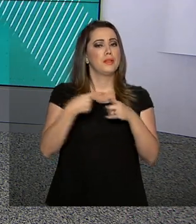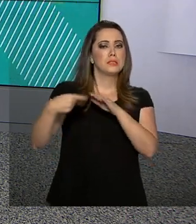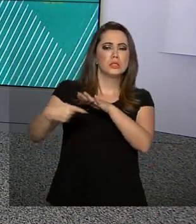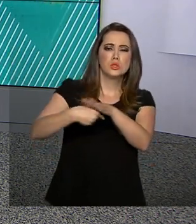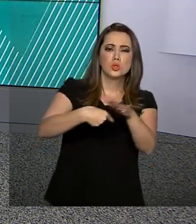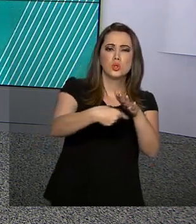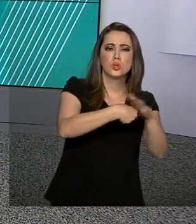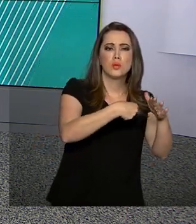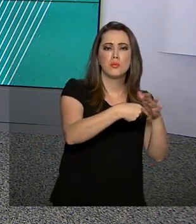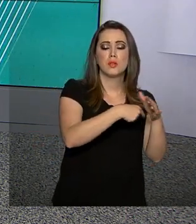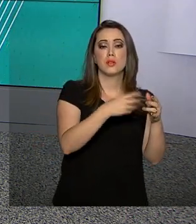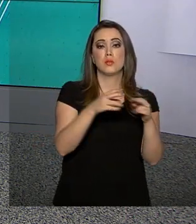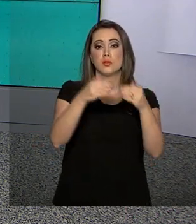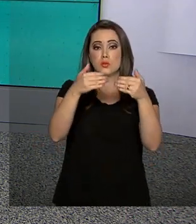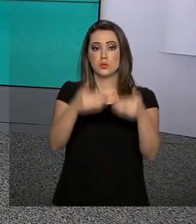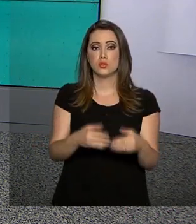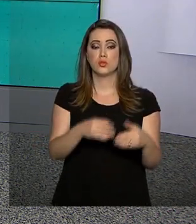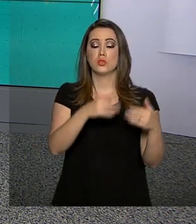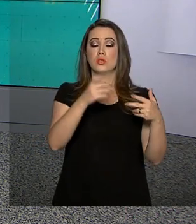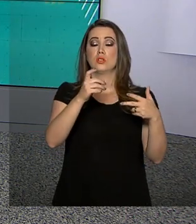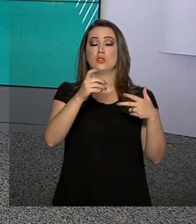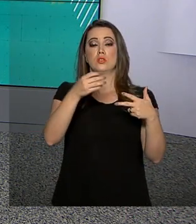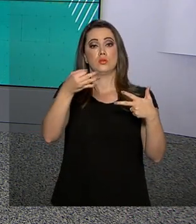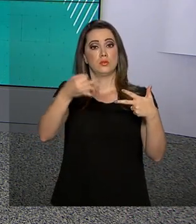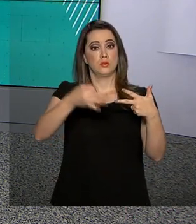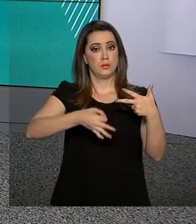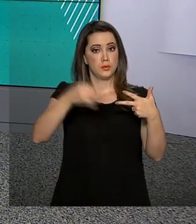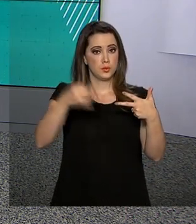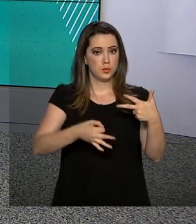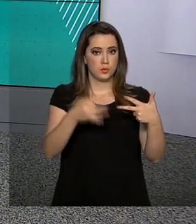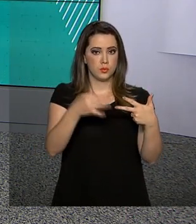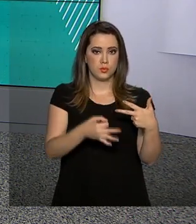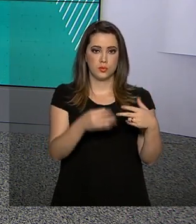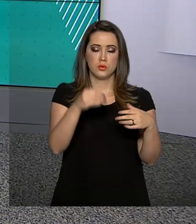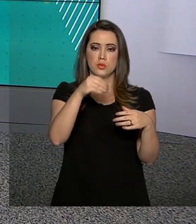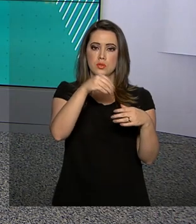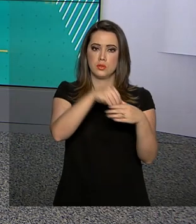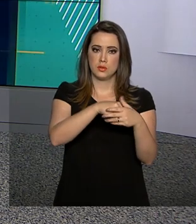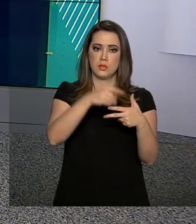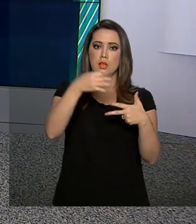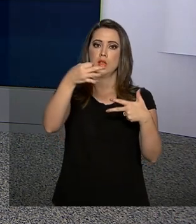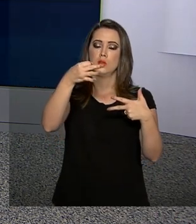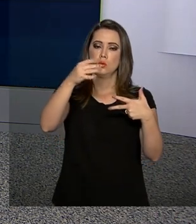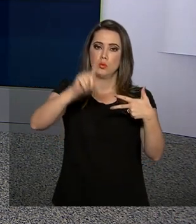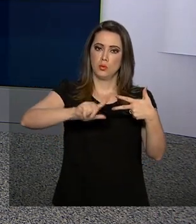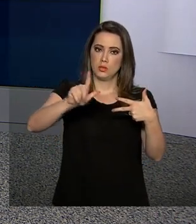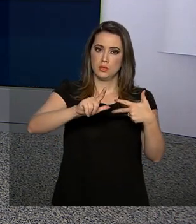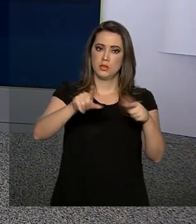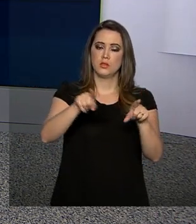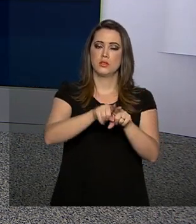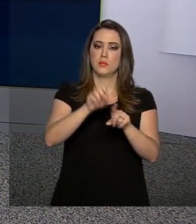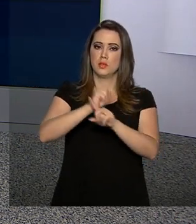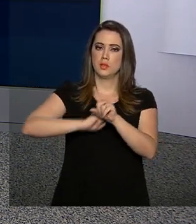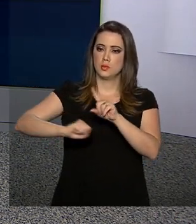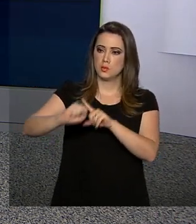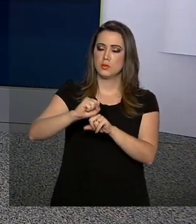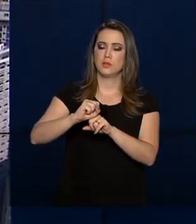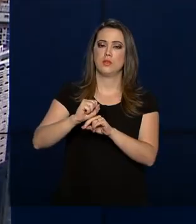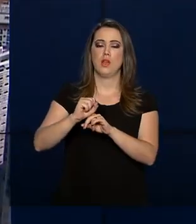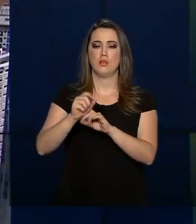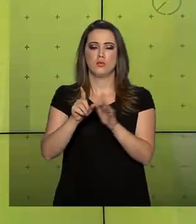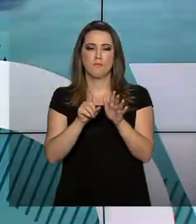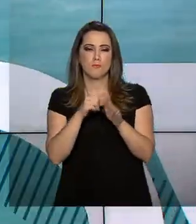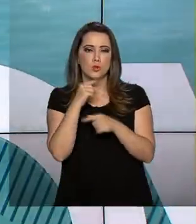partir dos questionamentos feitos perante o Poder Judiciário, no âmbito do Poder Legislativo e pela sociedade em geral.